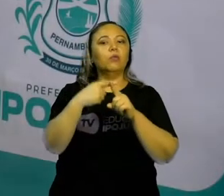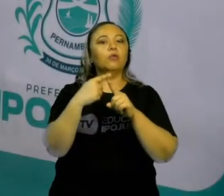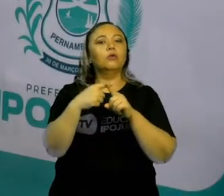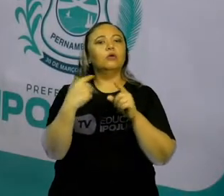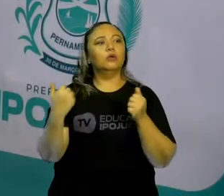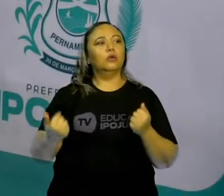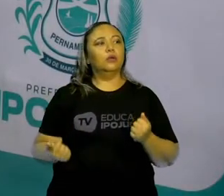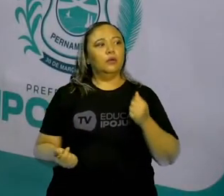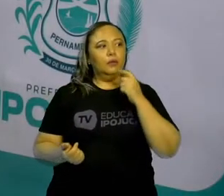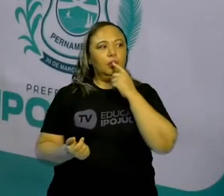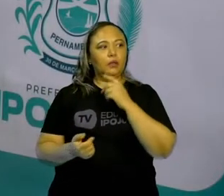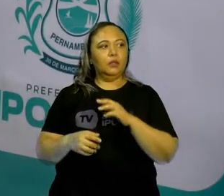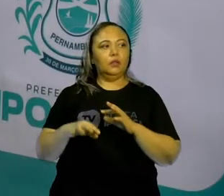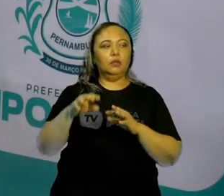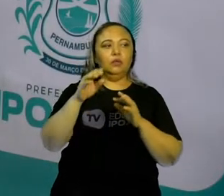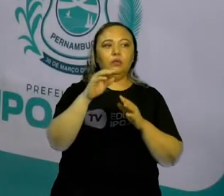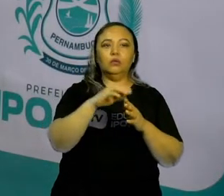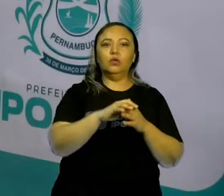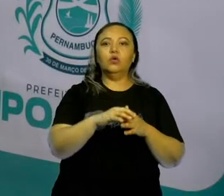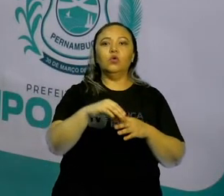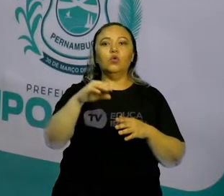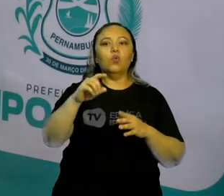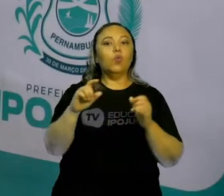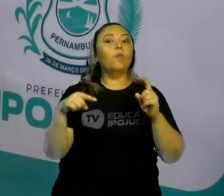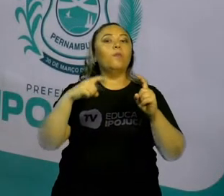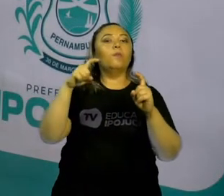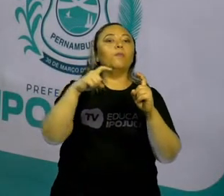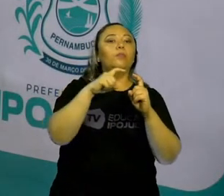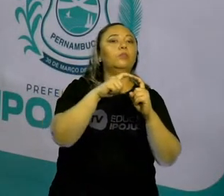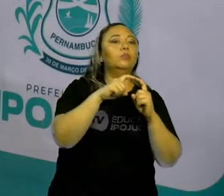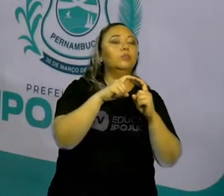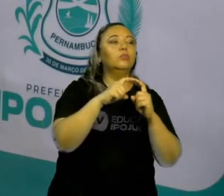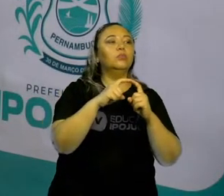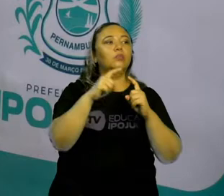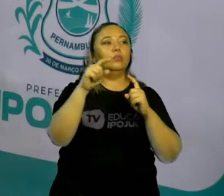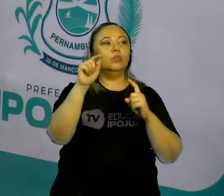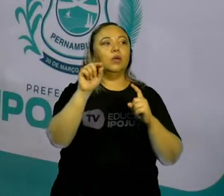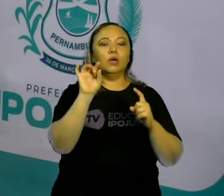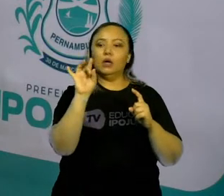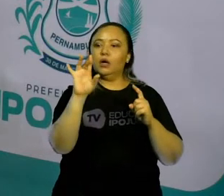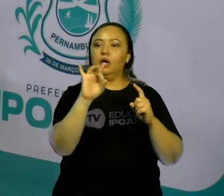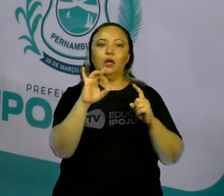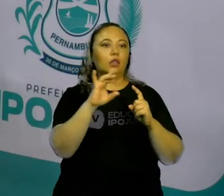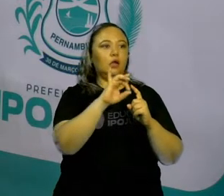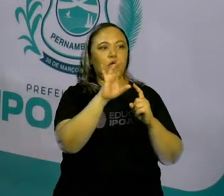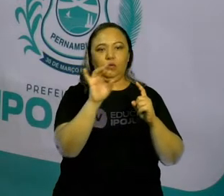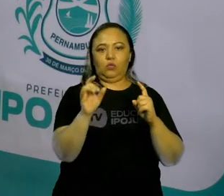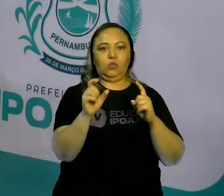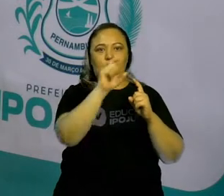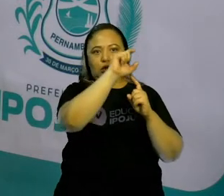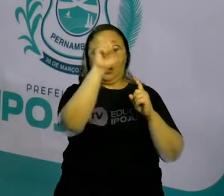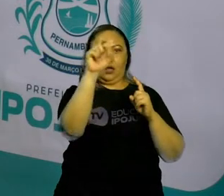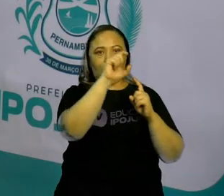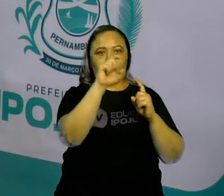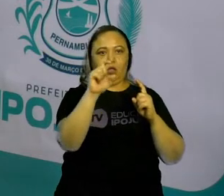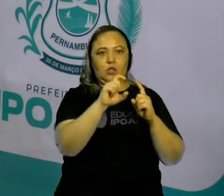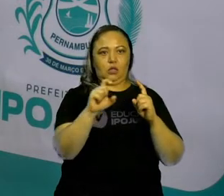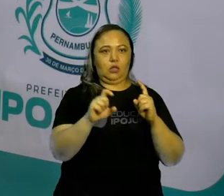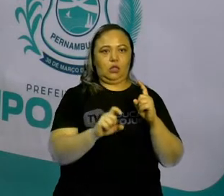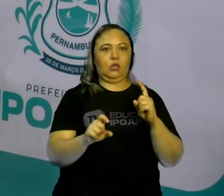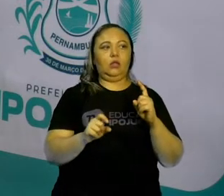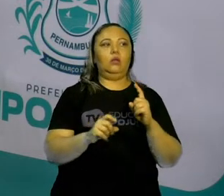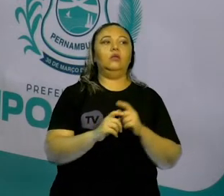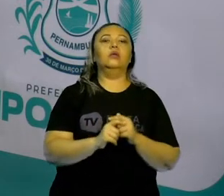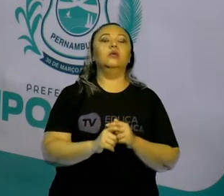Acontece porque o nosso objetivo aqui é deixar com que cada uma das classes e cada uma